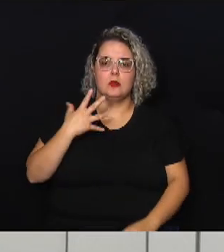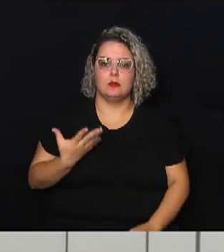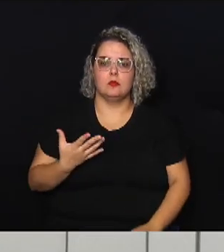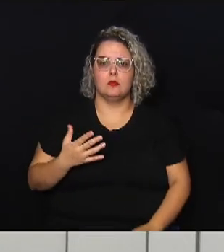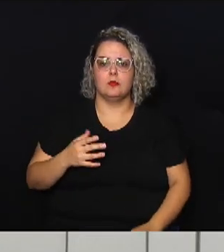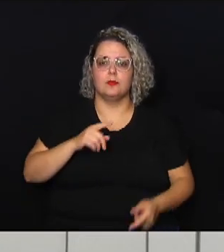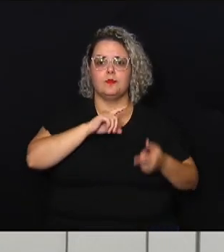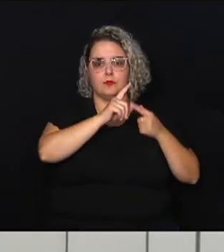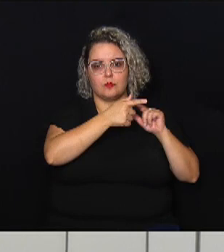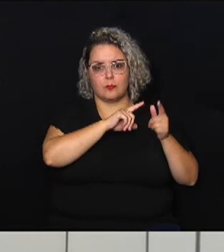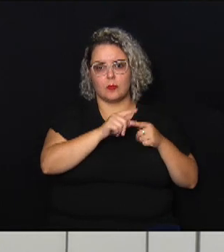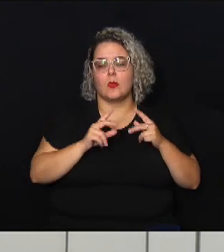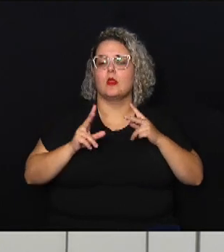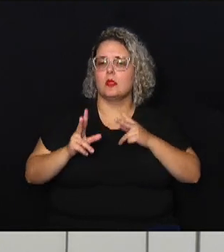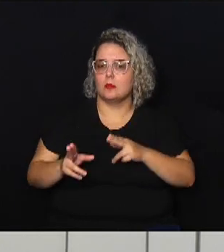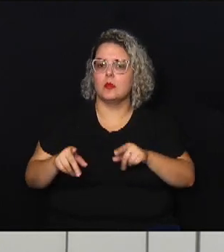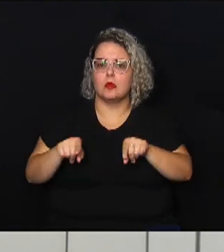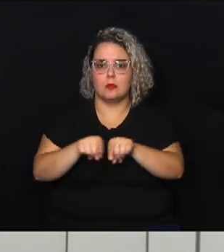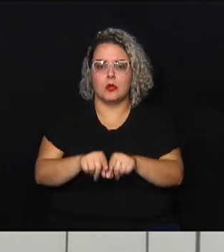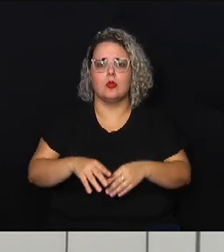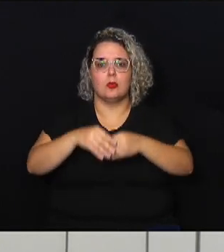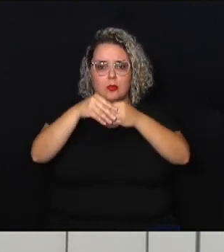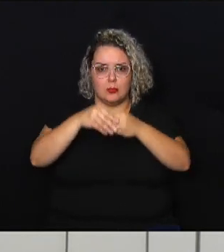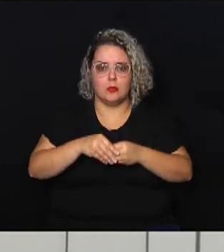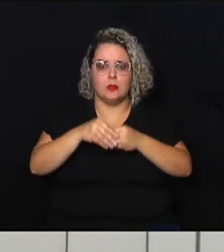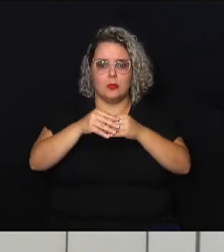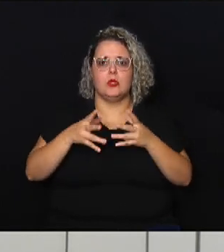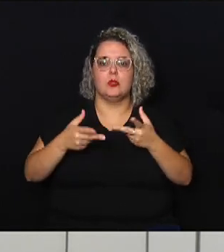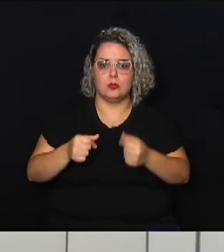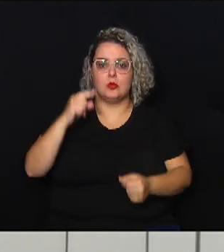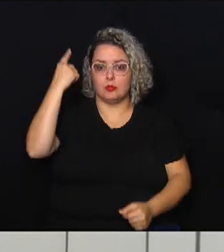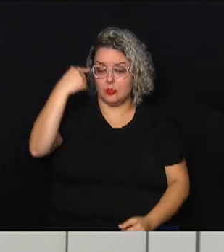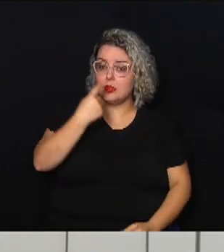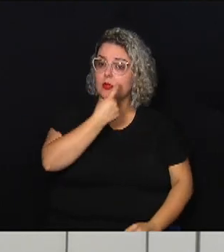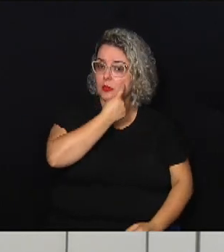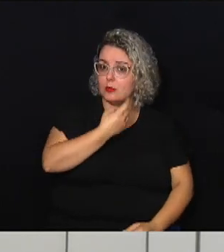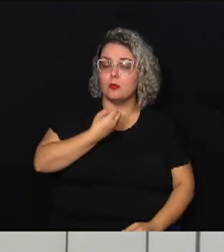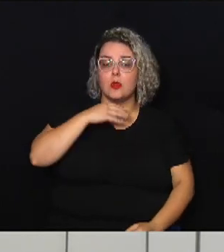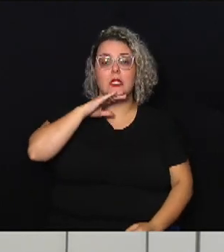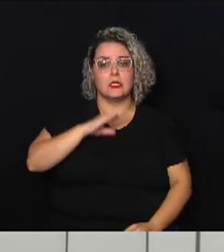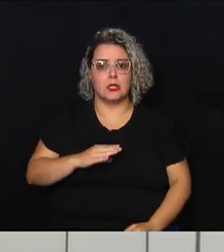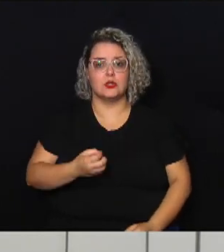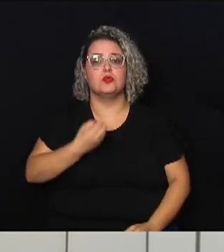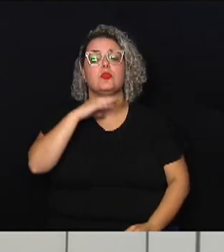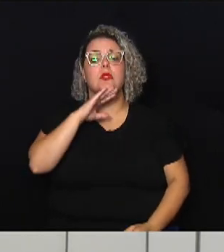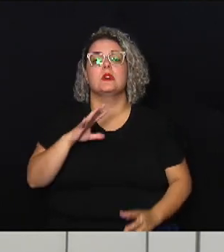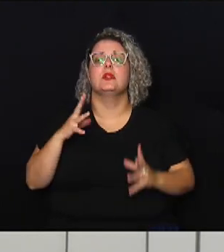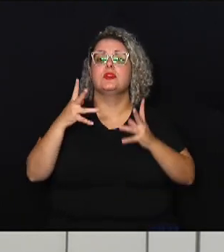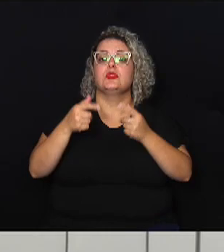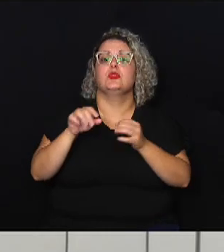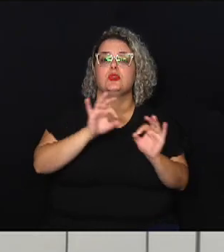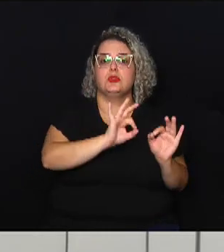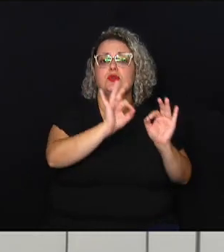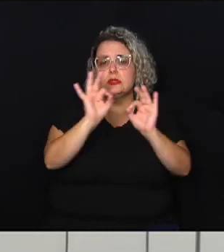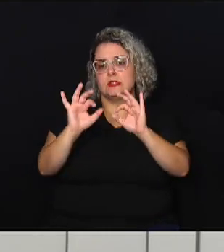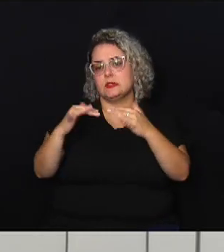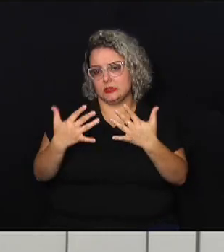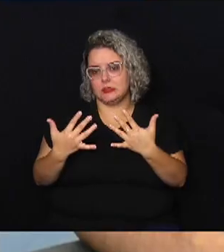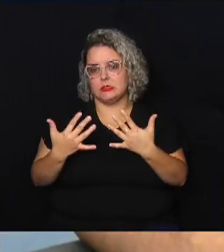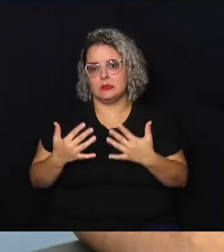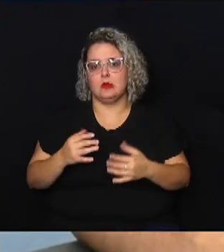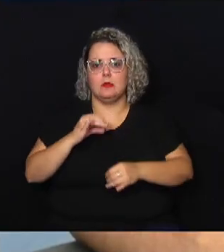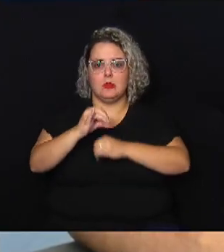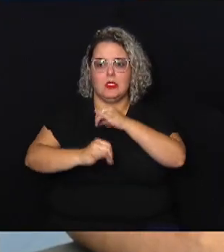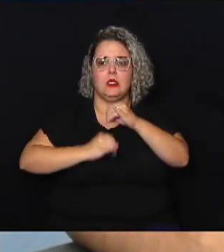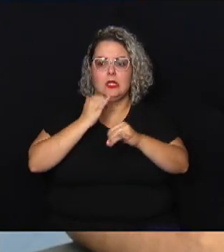Também, no mesmo ponto, cumprimento a todos. Mina também, boa tarde. Boa tarde a todos que estão nos vendo, também pela internet